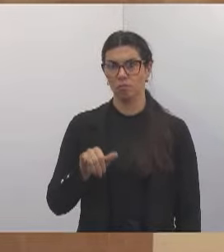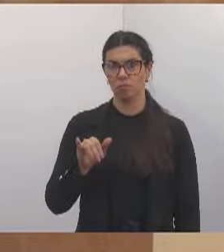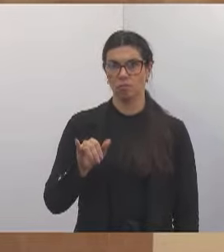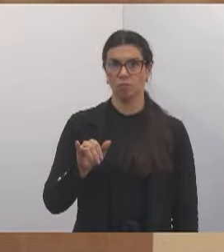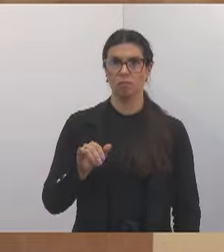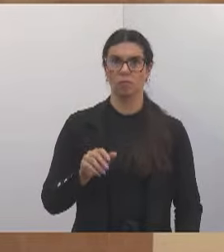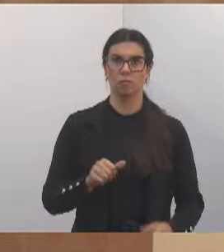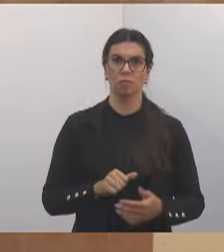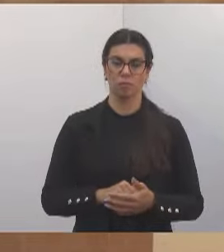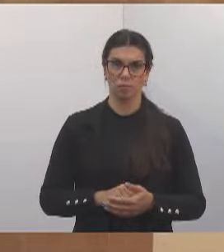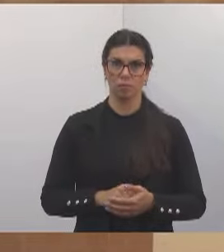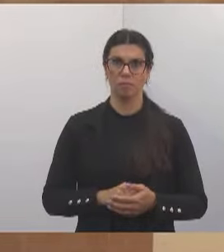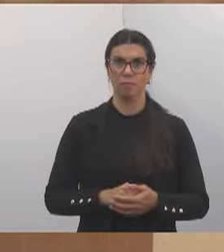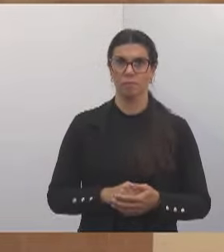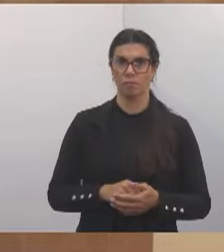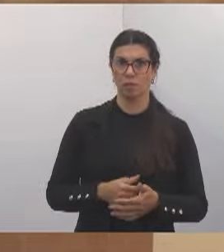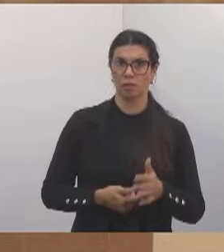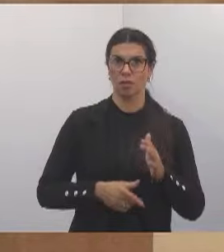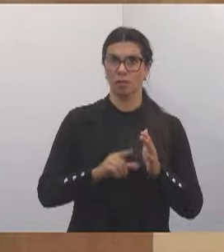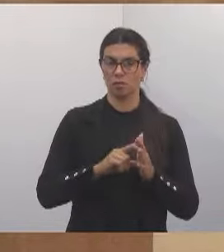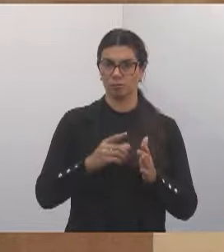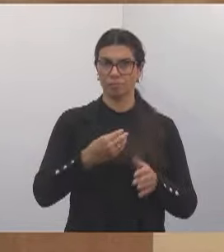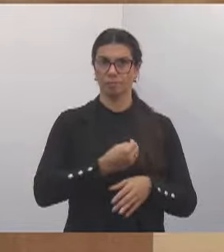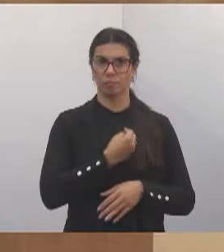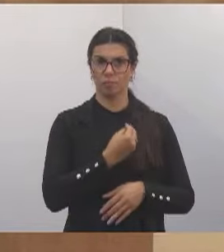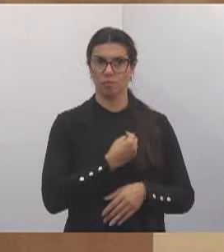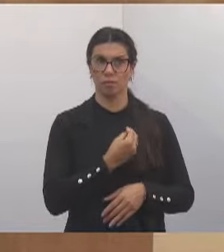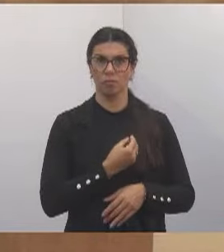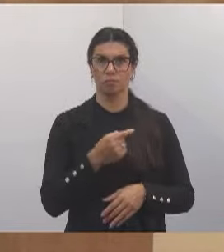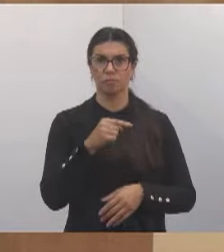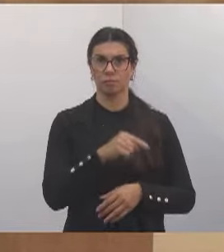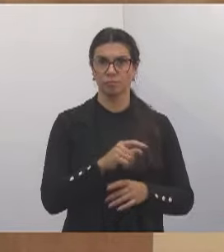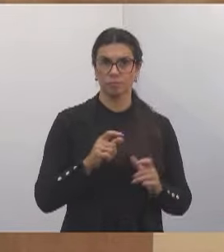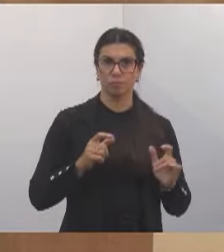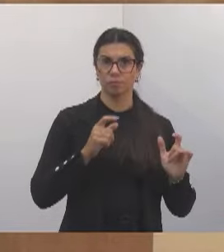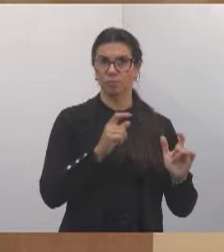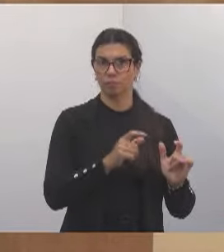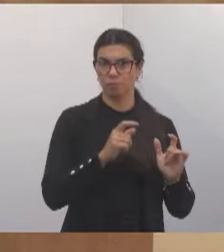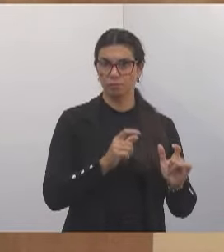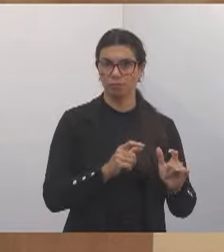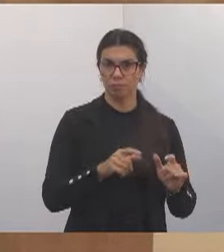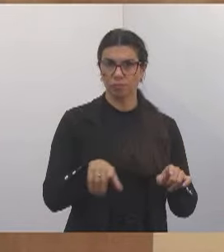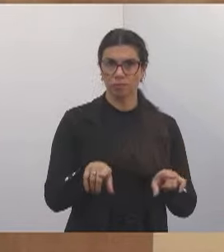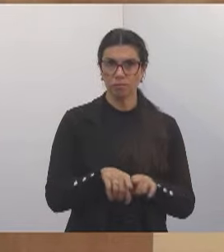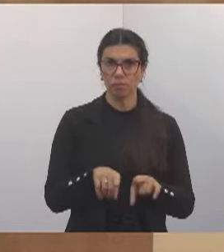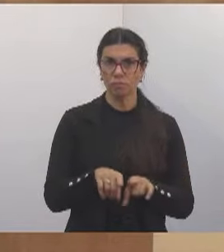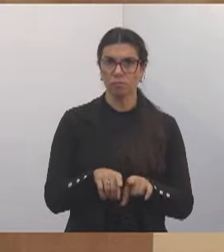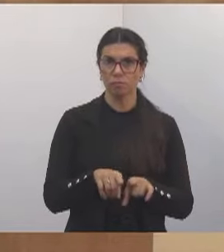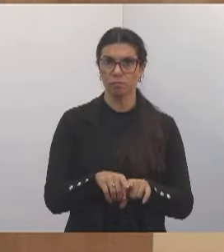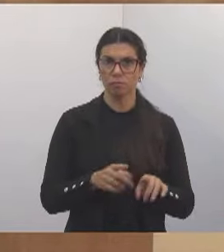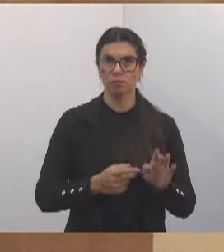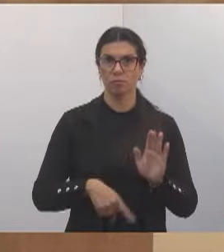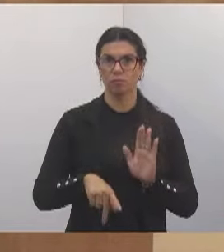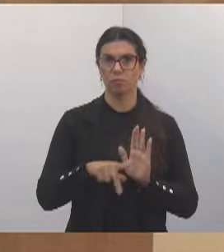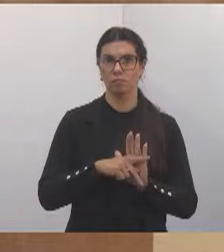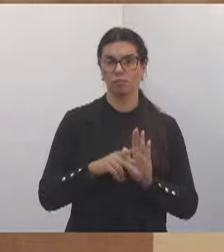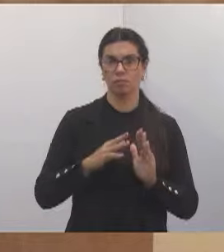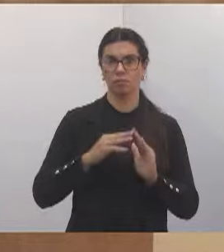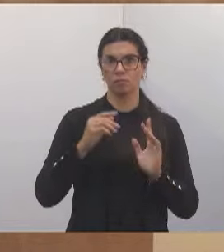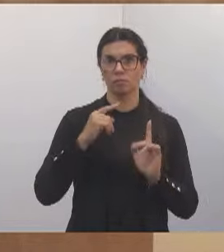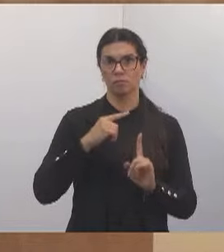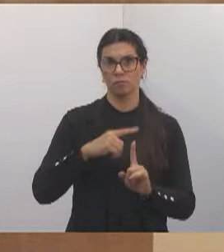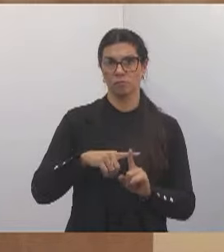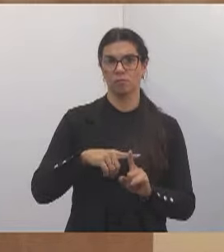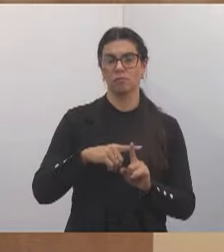Lencioni, que ele foi morador ali durante muitos anos, e é também da Paróquia Santa Cecília, uma pessoa